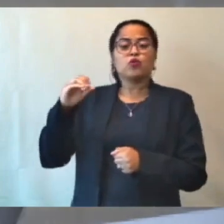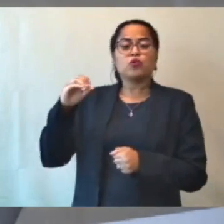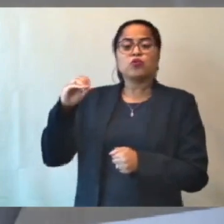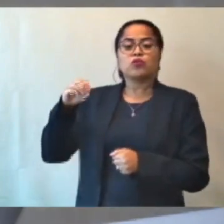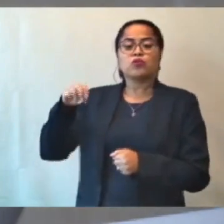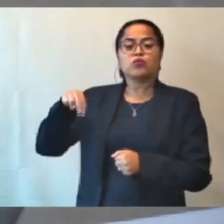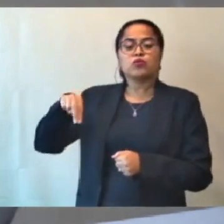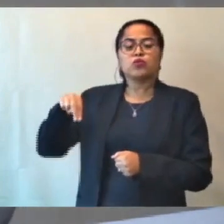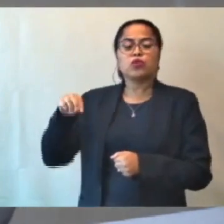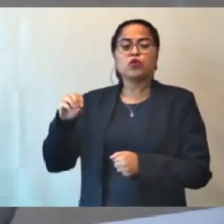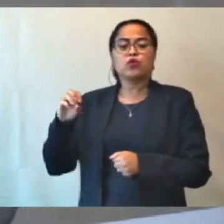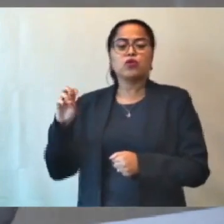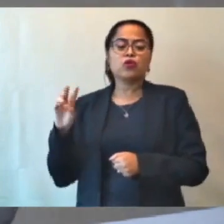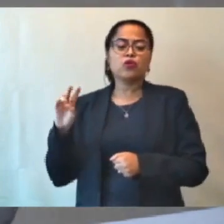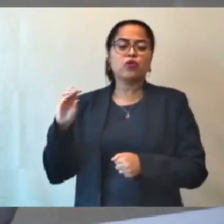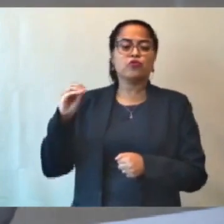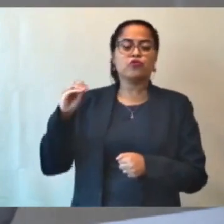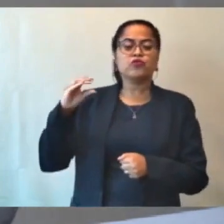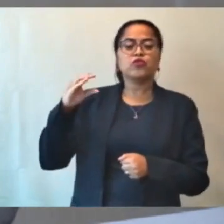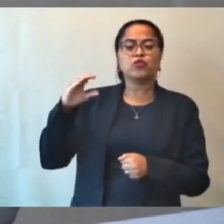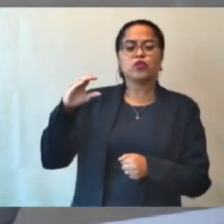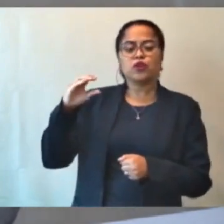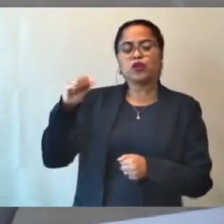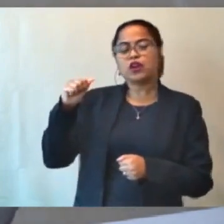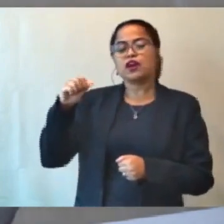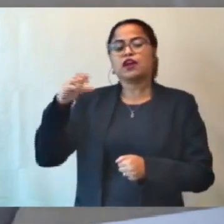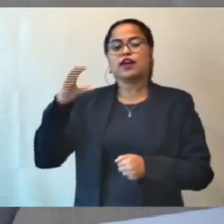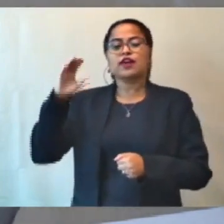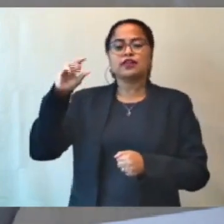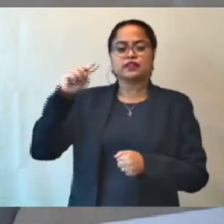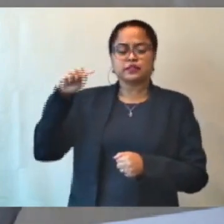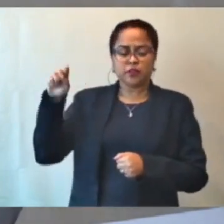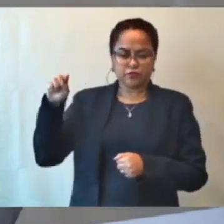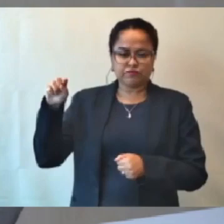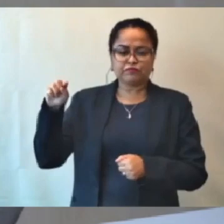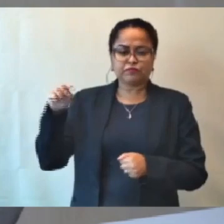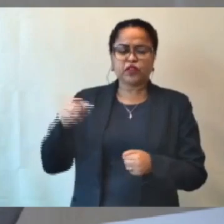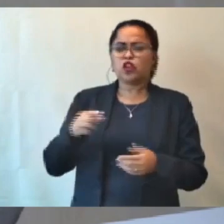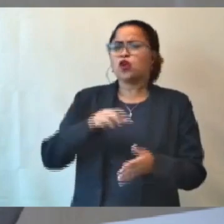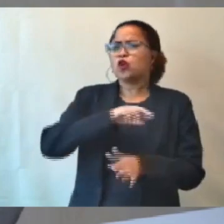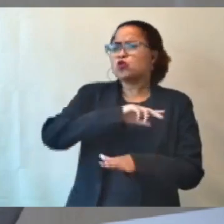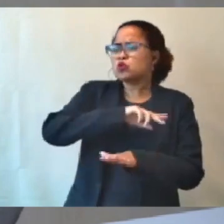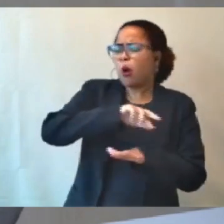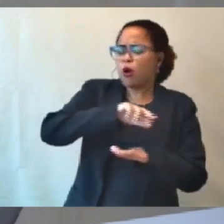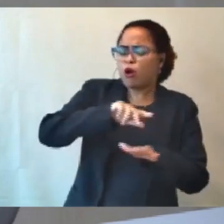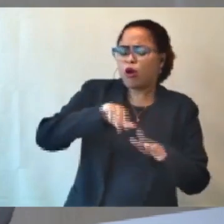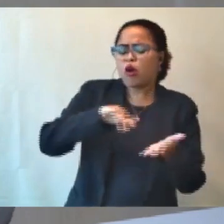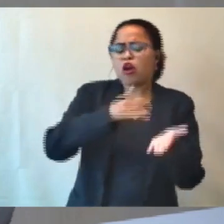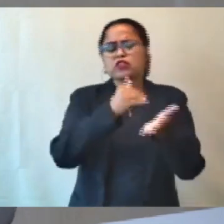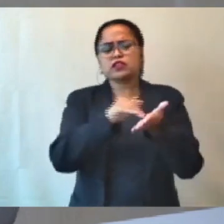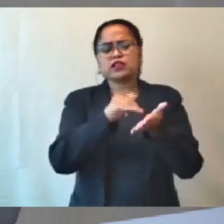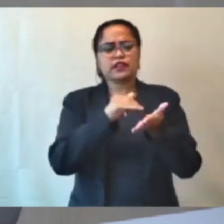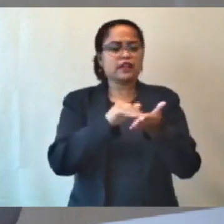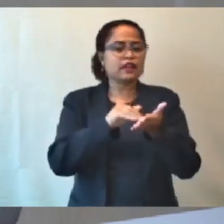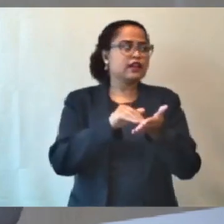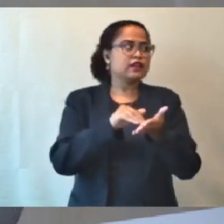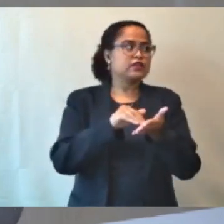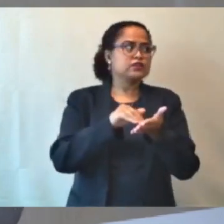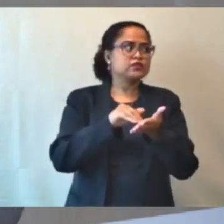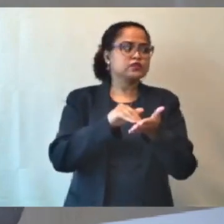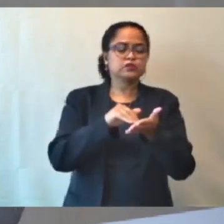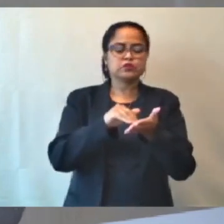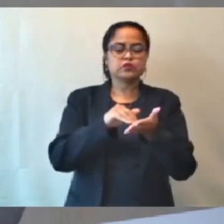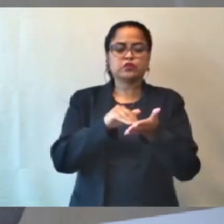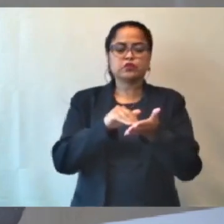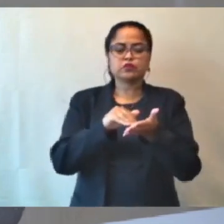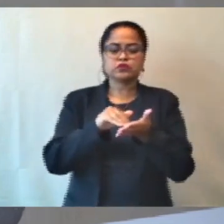comparece. Eu não estou falando só o caso do secretário Fiori, eu estou falando os demais secretários. Por quê? Há um secretário lá dentro